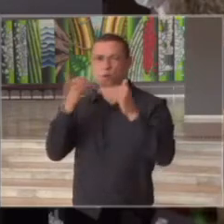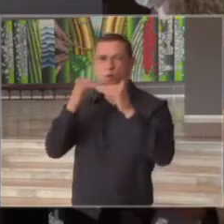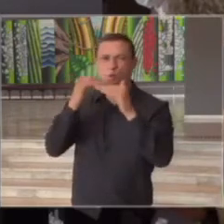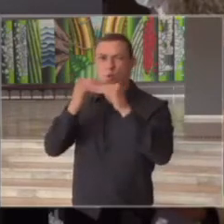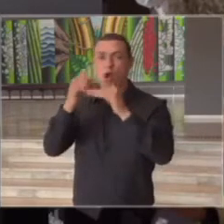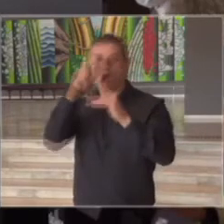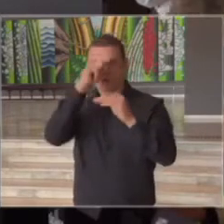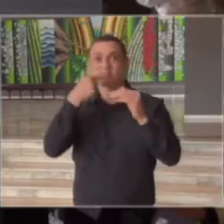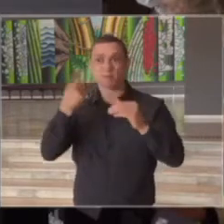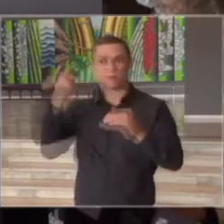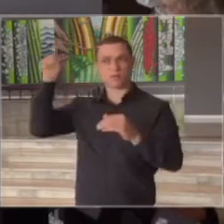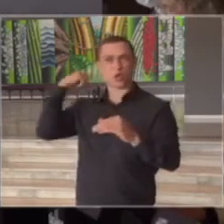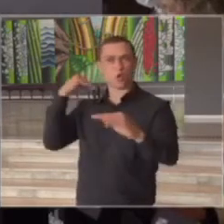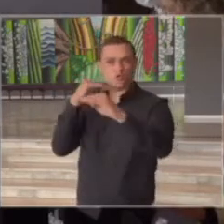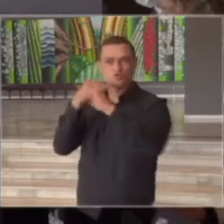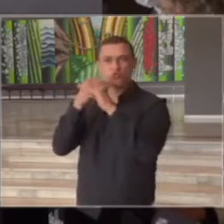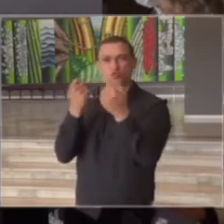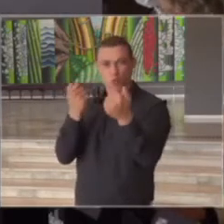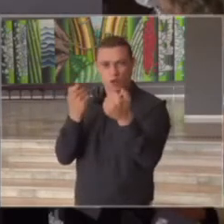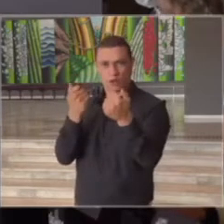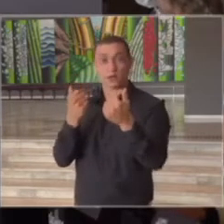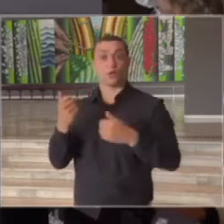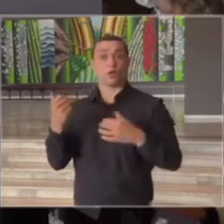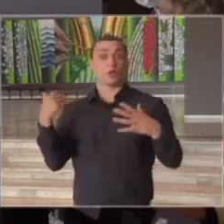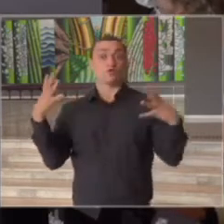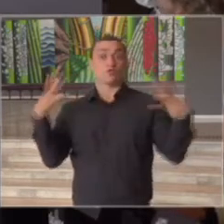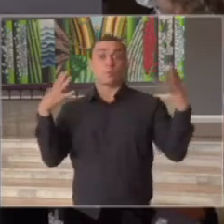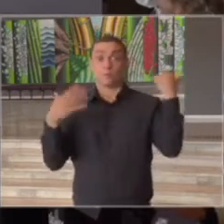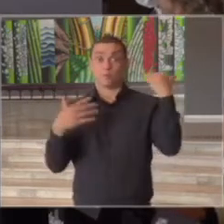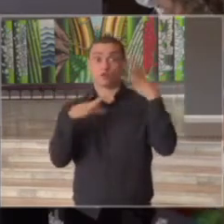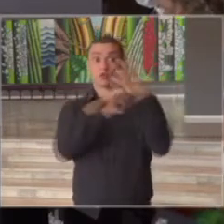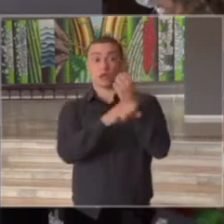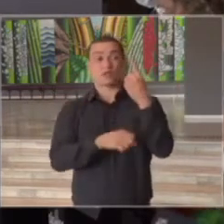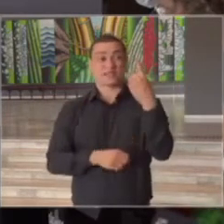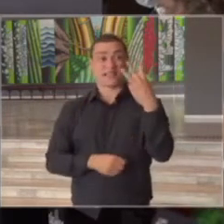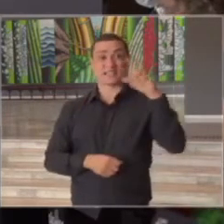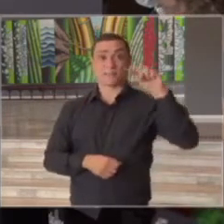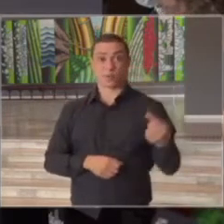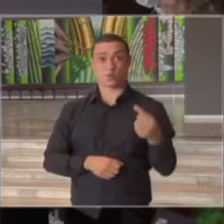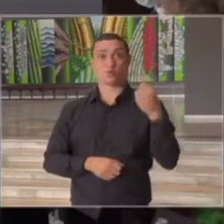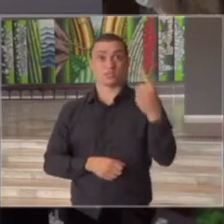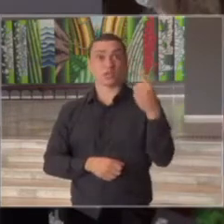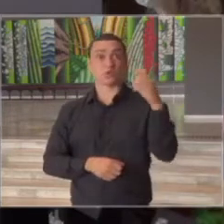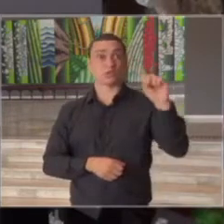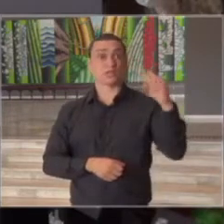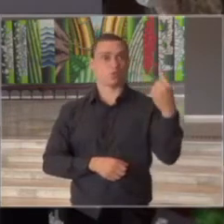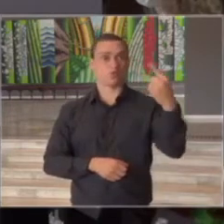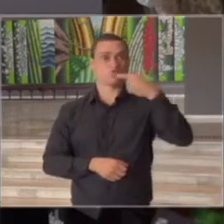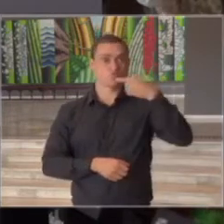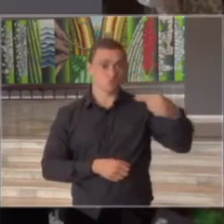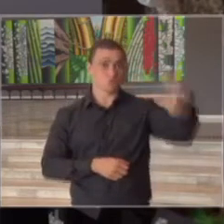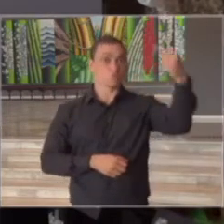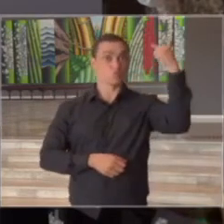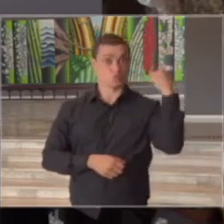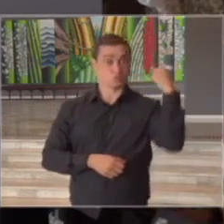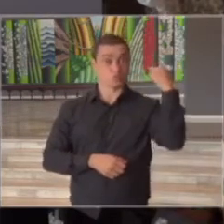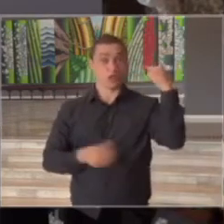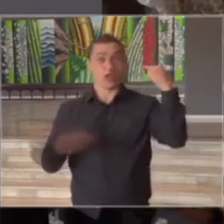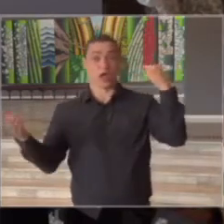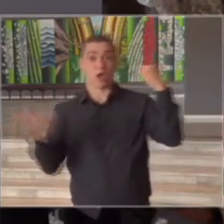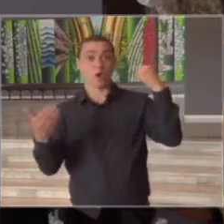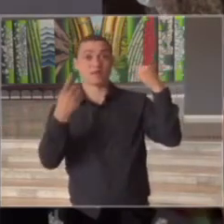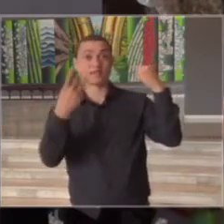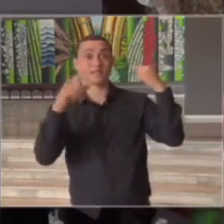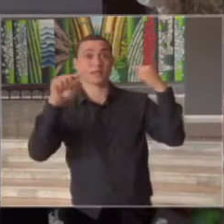internações da semana anterior então nós fomos de um total de 13.181 internações na semana anterior para